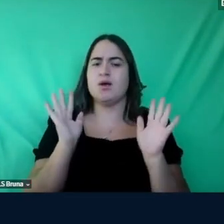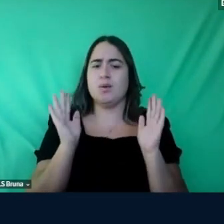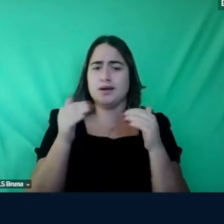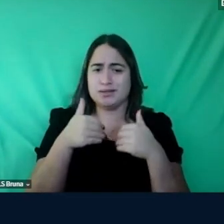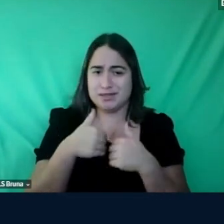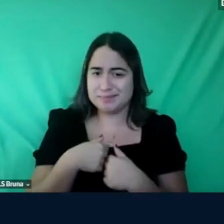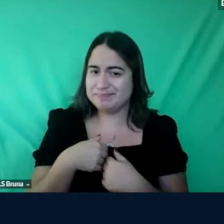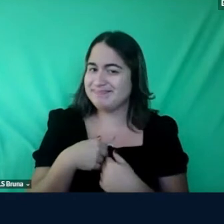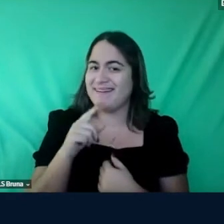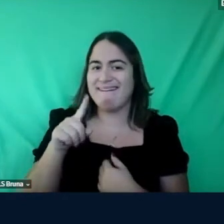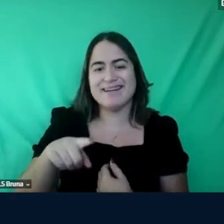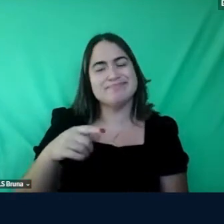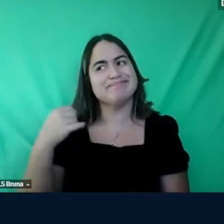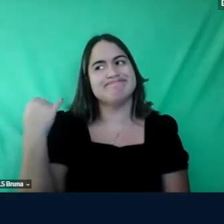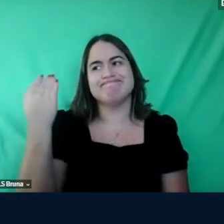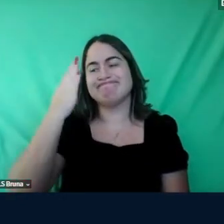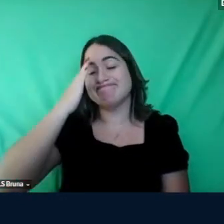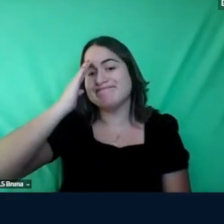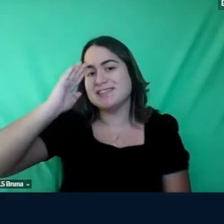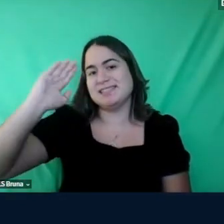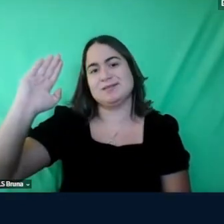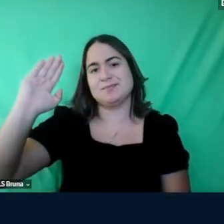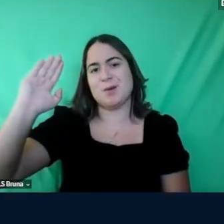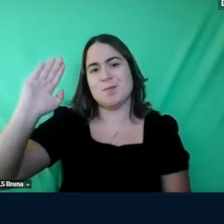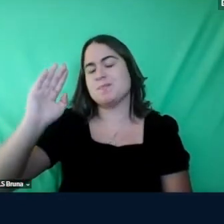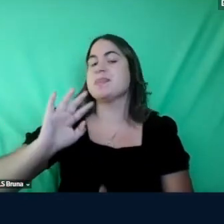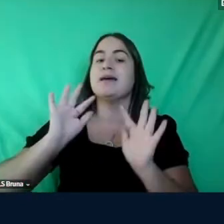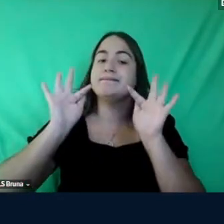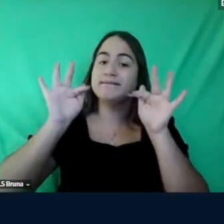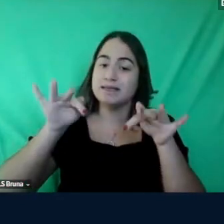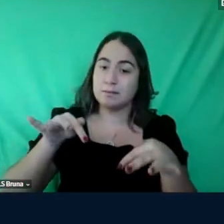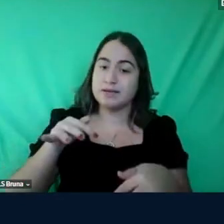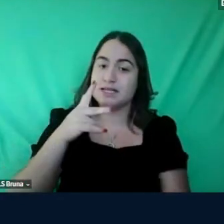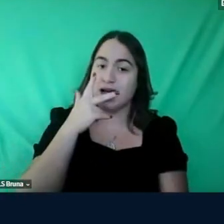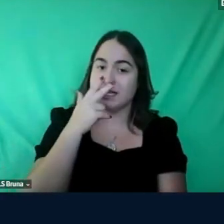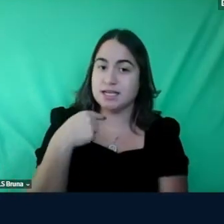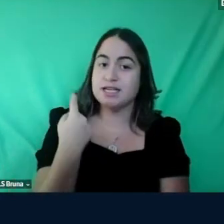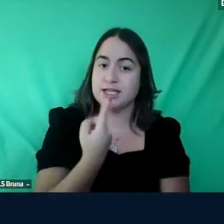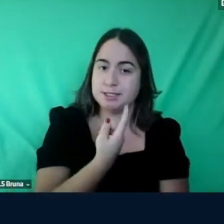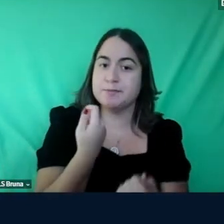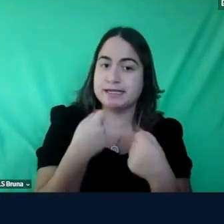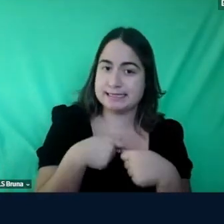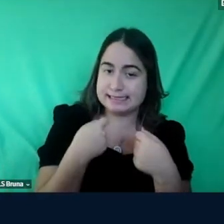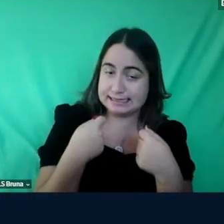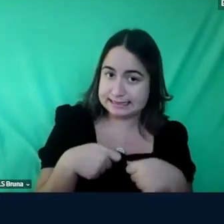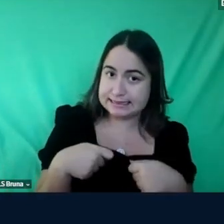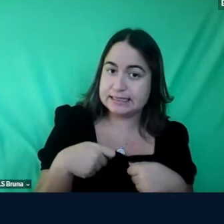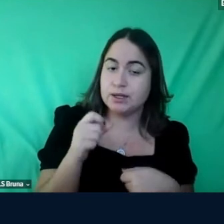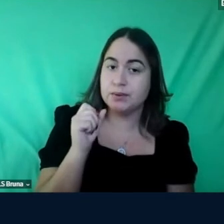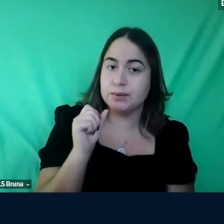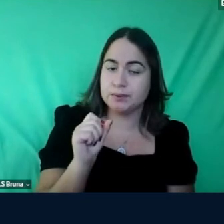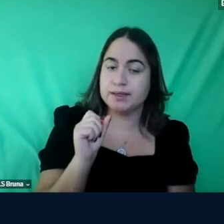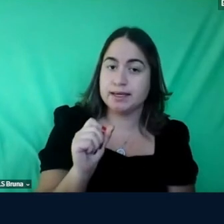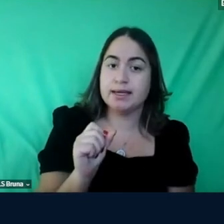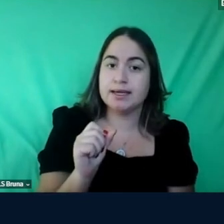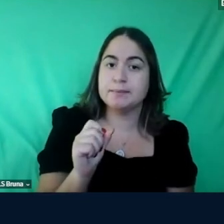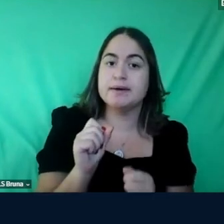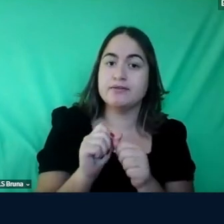fundamental né e finalmente acho que o a gente precisa muito pra fazer